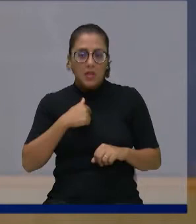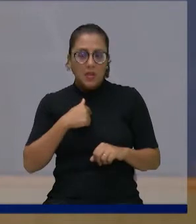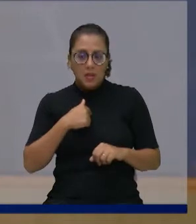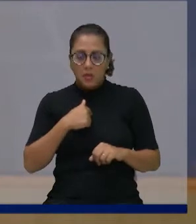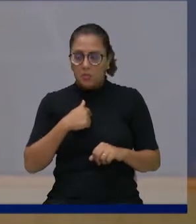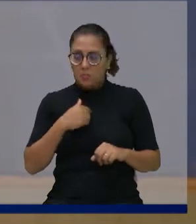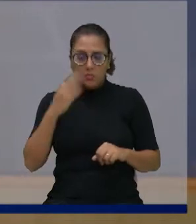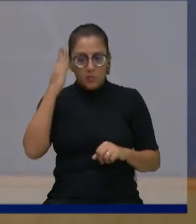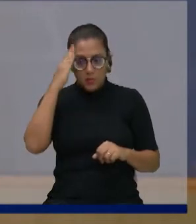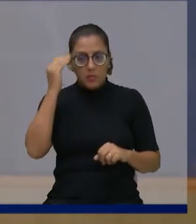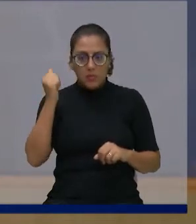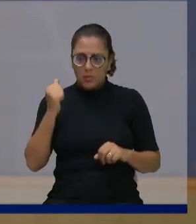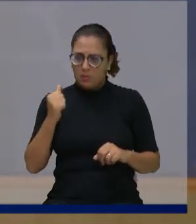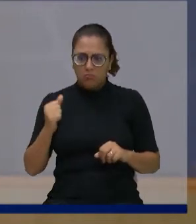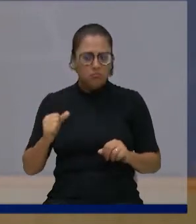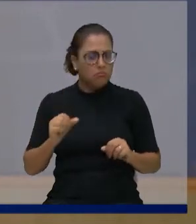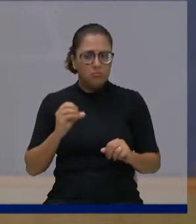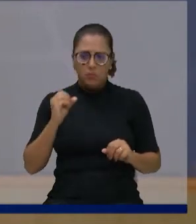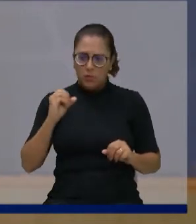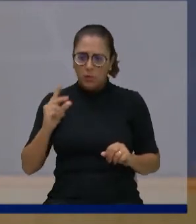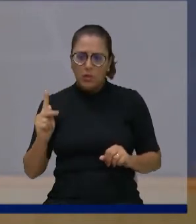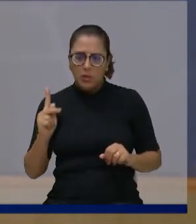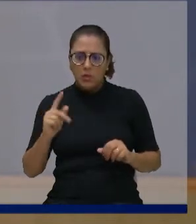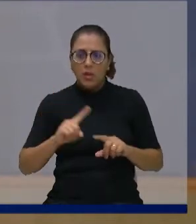justificasse, mas até os da base.